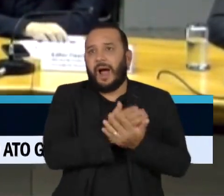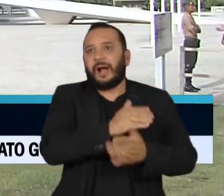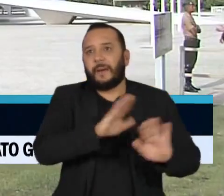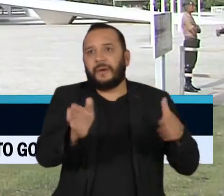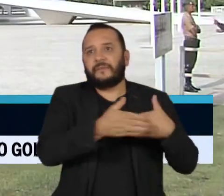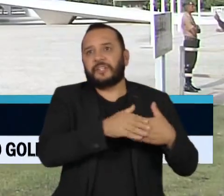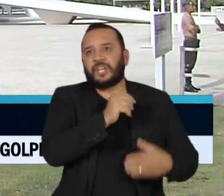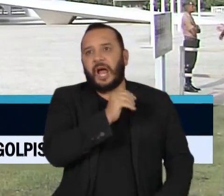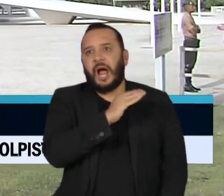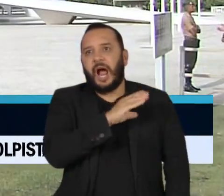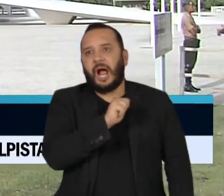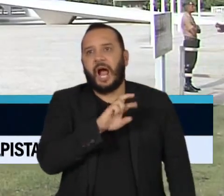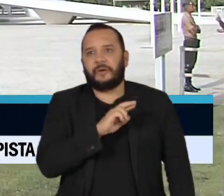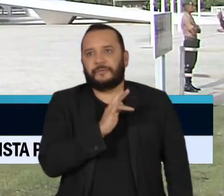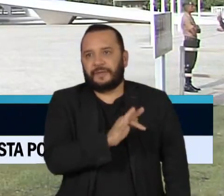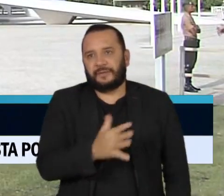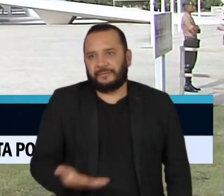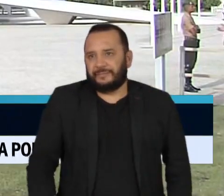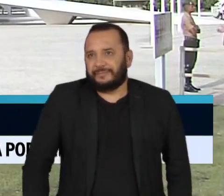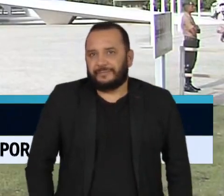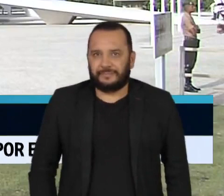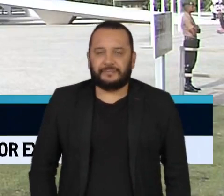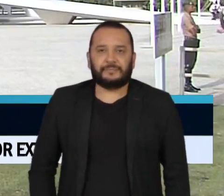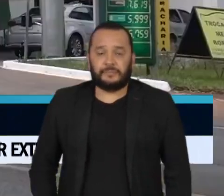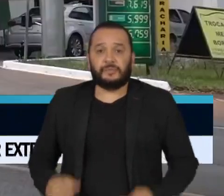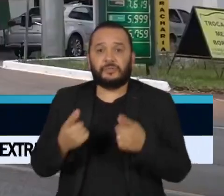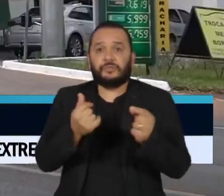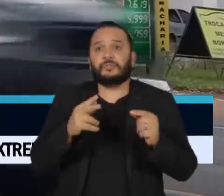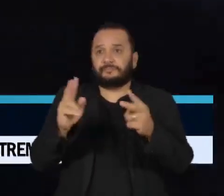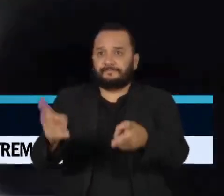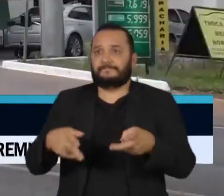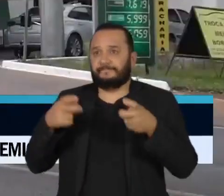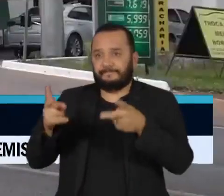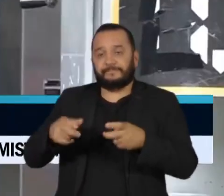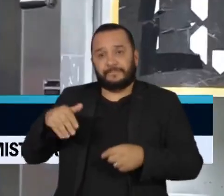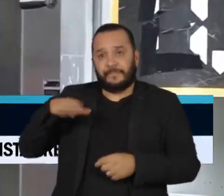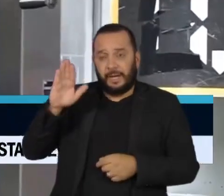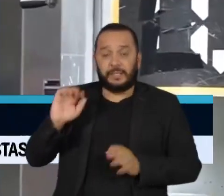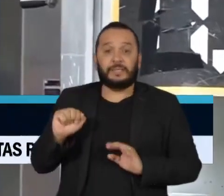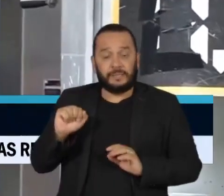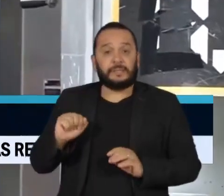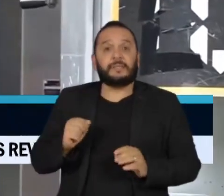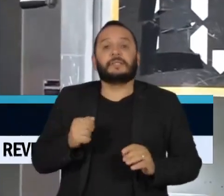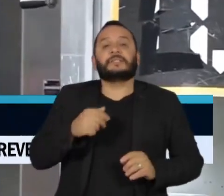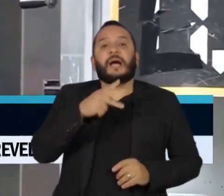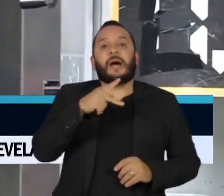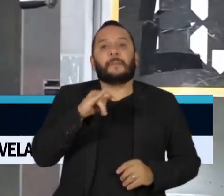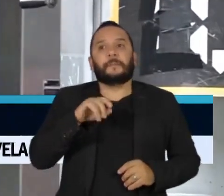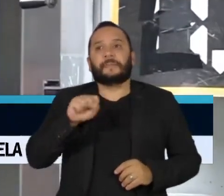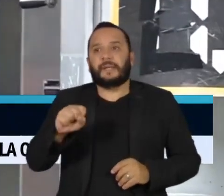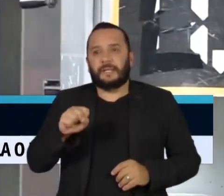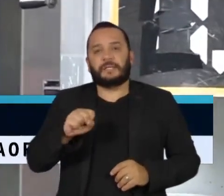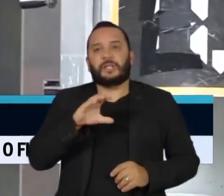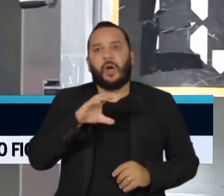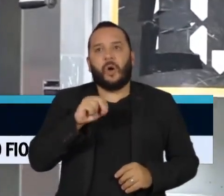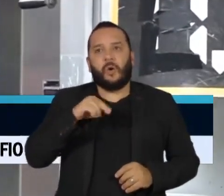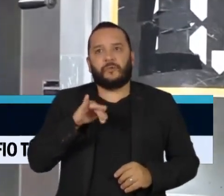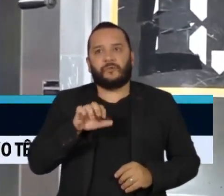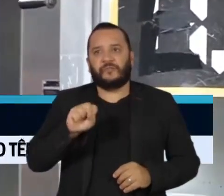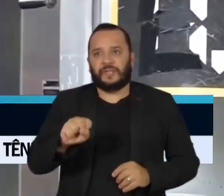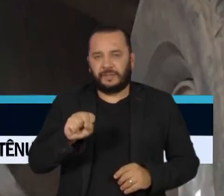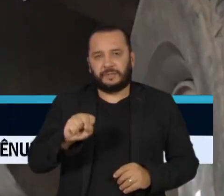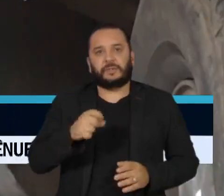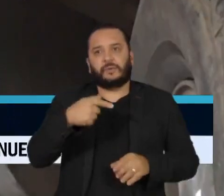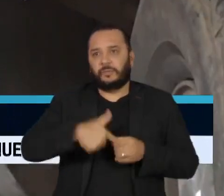desse jeito. Para aumentar a arrecadação, o governo vai acabar ainda com a isenção do Piscofins sobre os combustíveis e